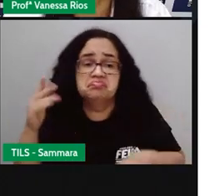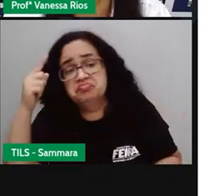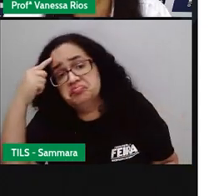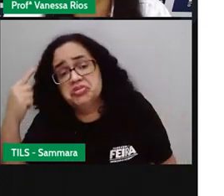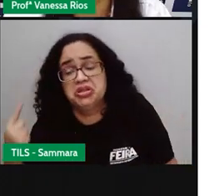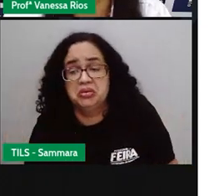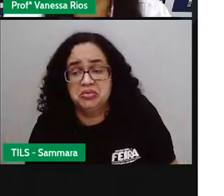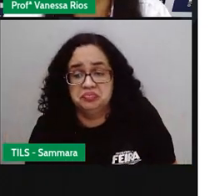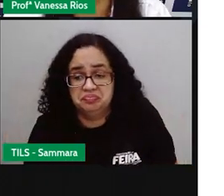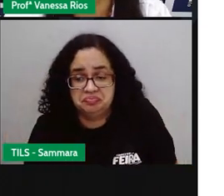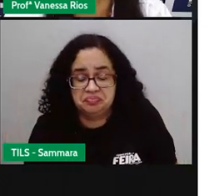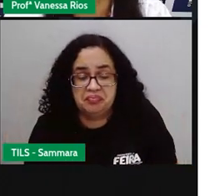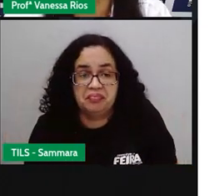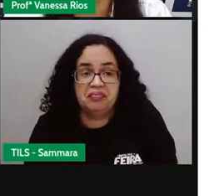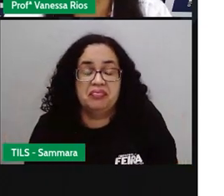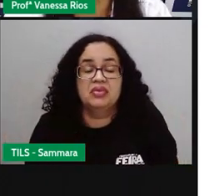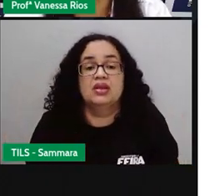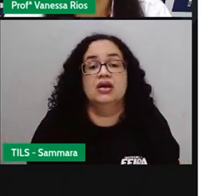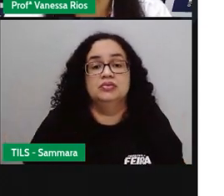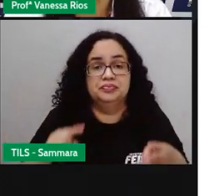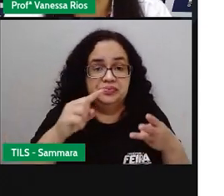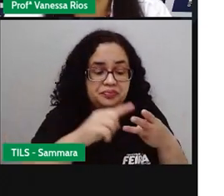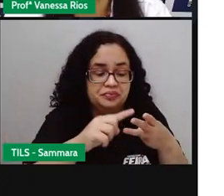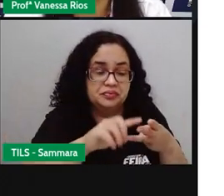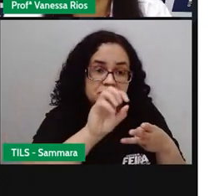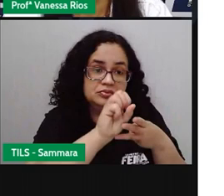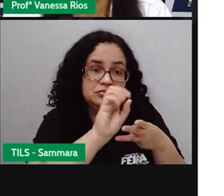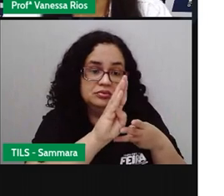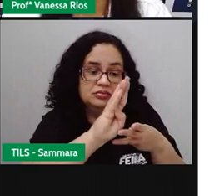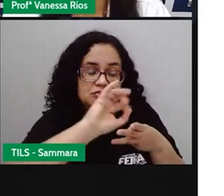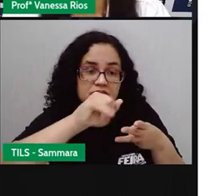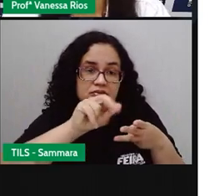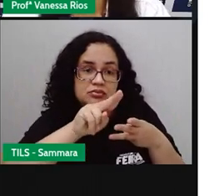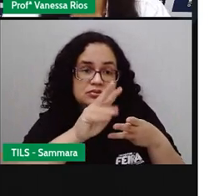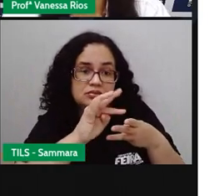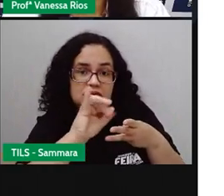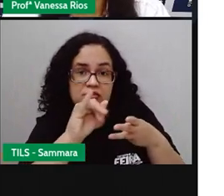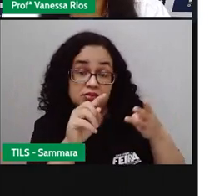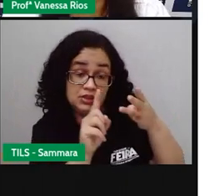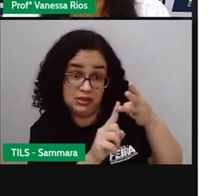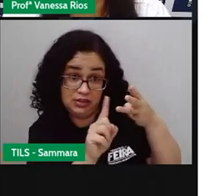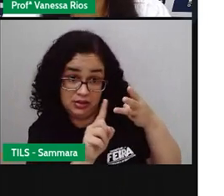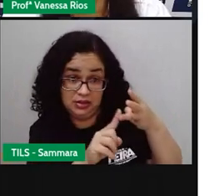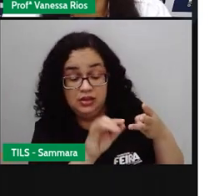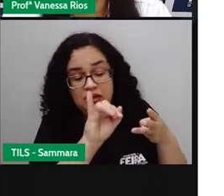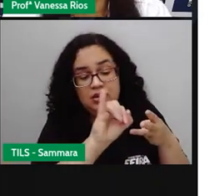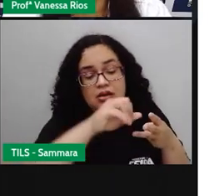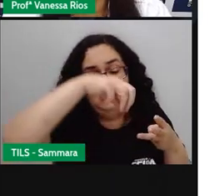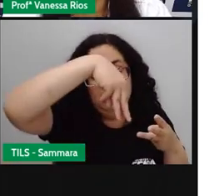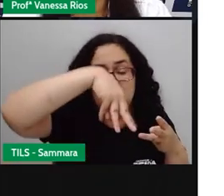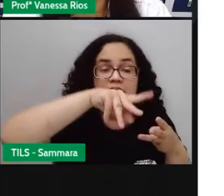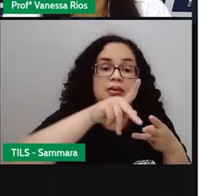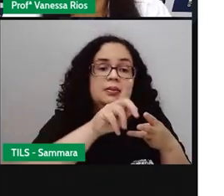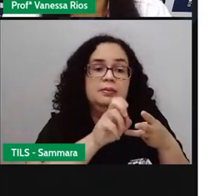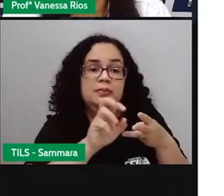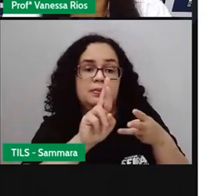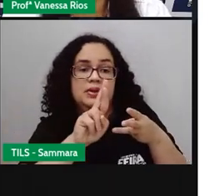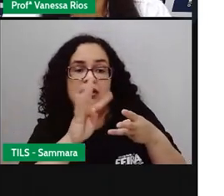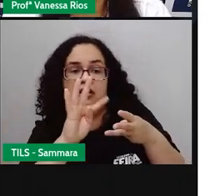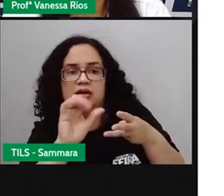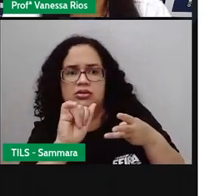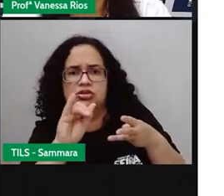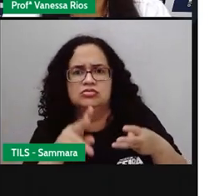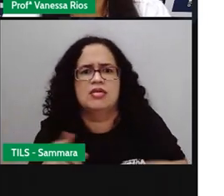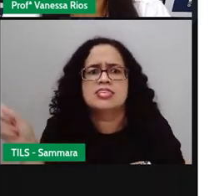Aí é o modo subjuntivo, indica incerteza. Já o modo imperativo, olha só a menininha, não